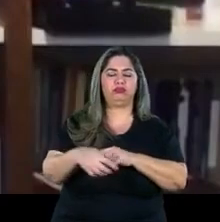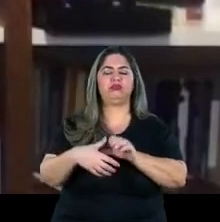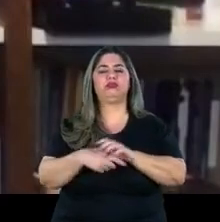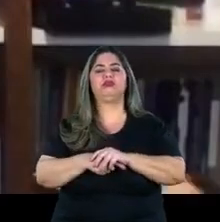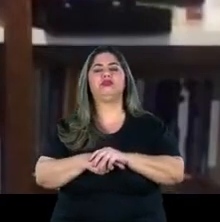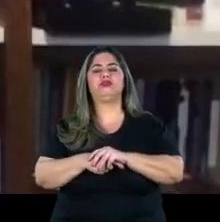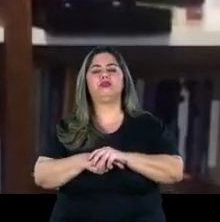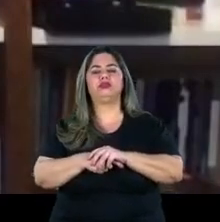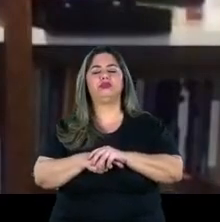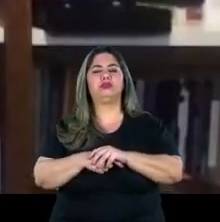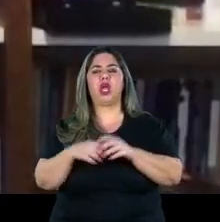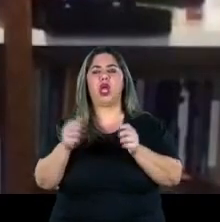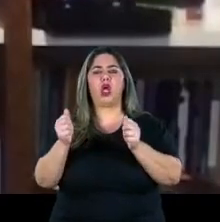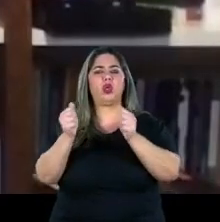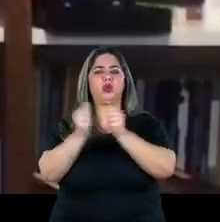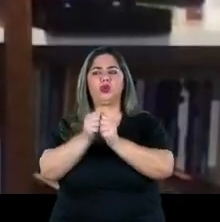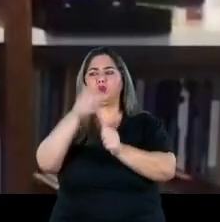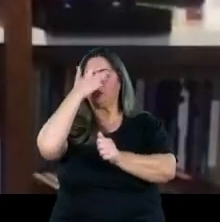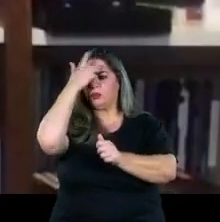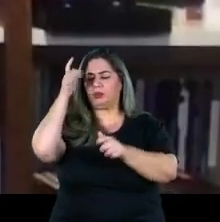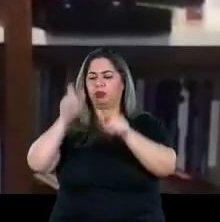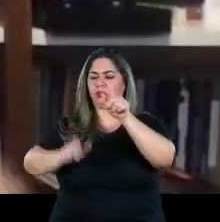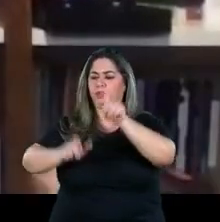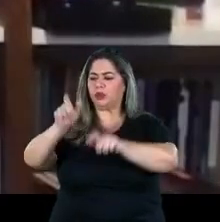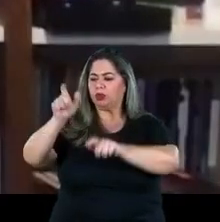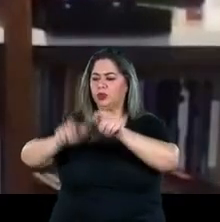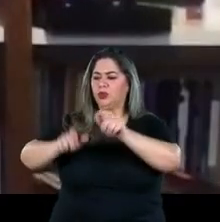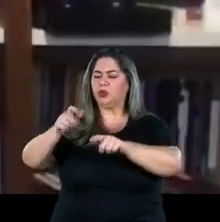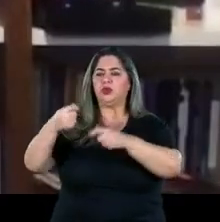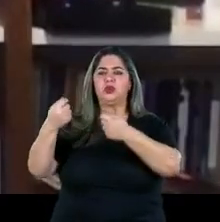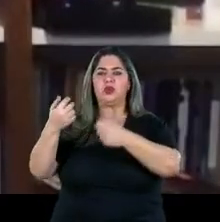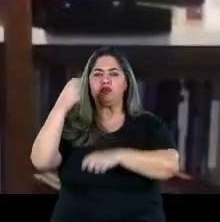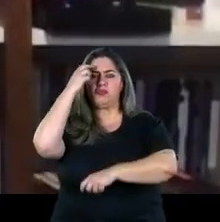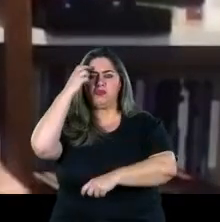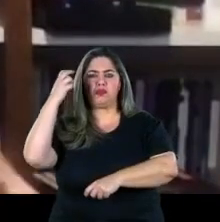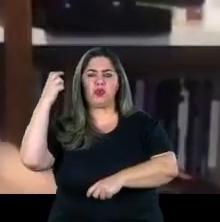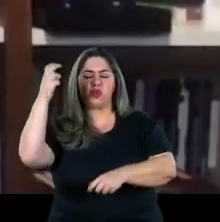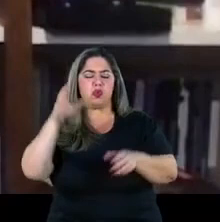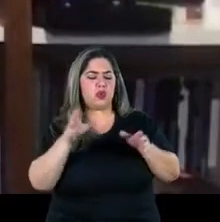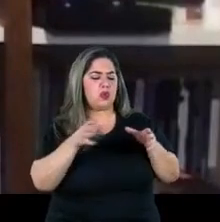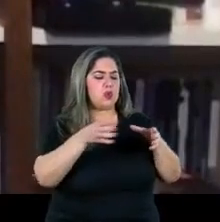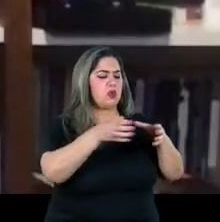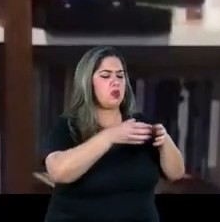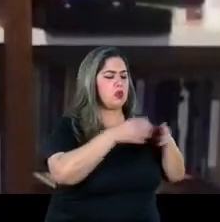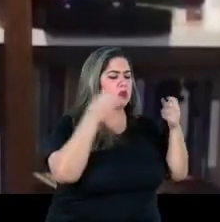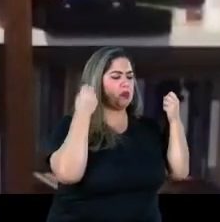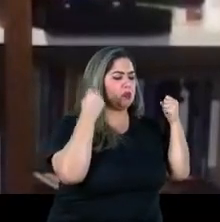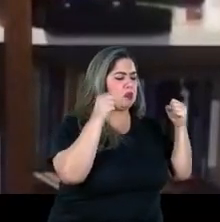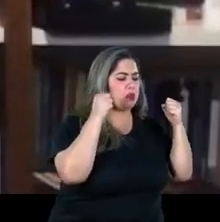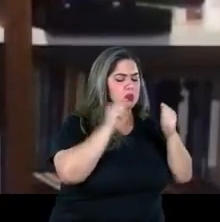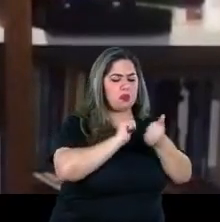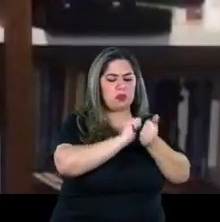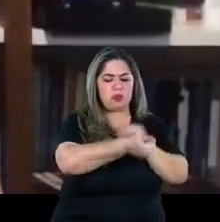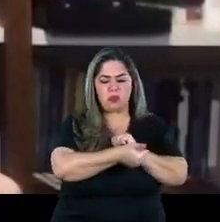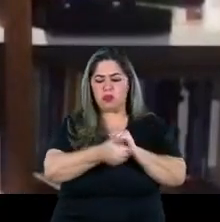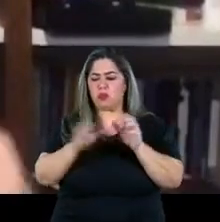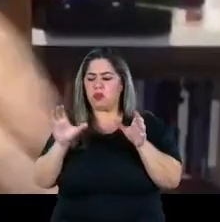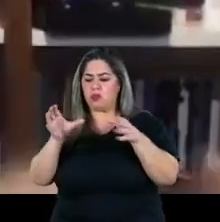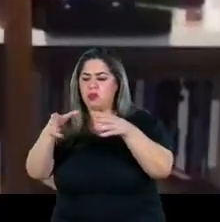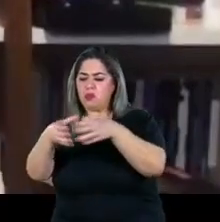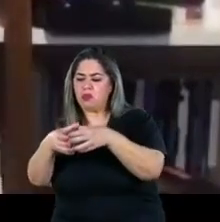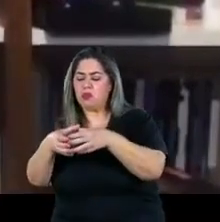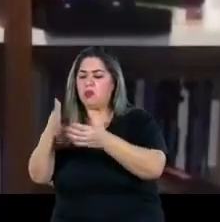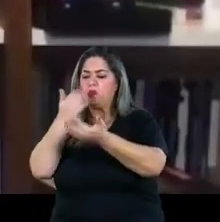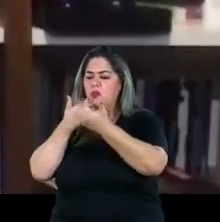é junta gente para para a cultura junta gente para atividade física para o esporte junta gente